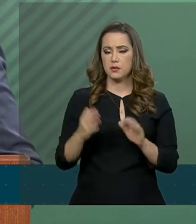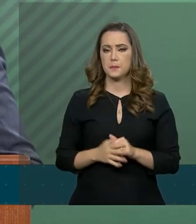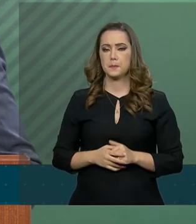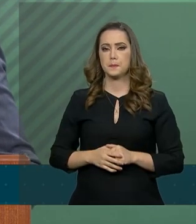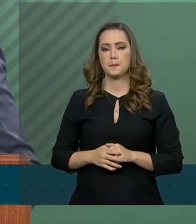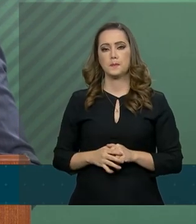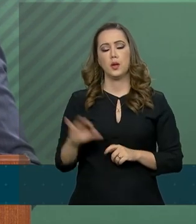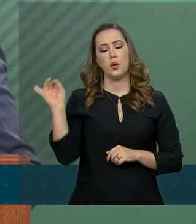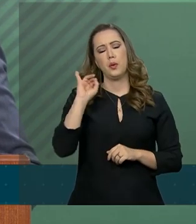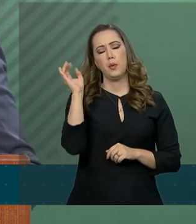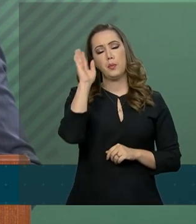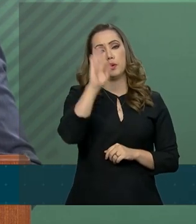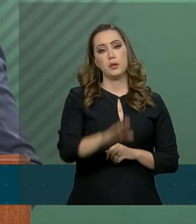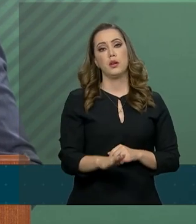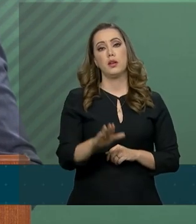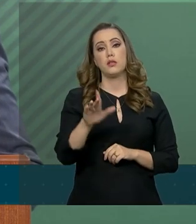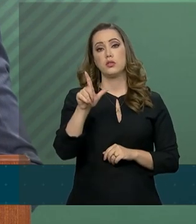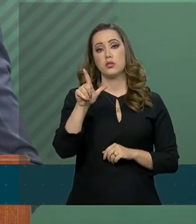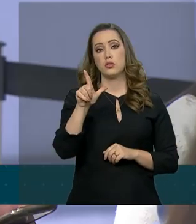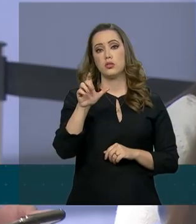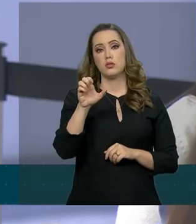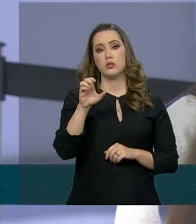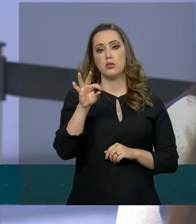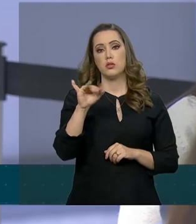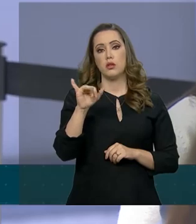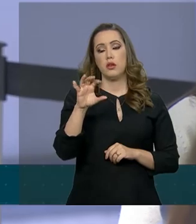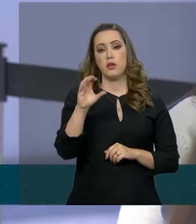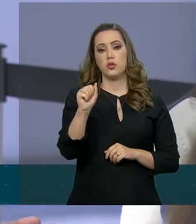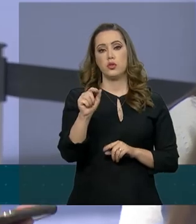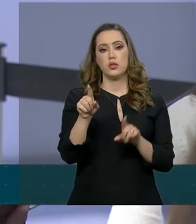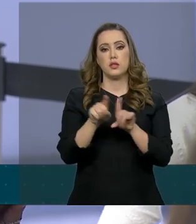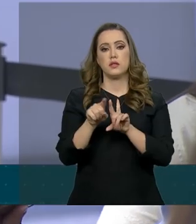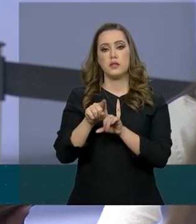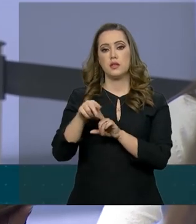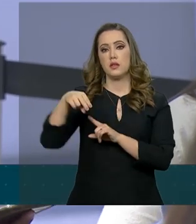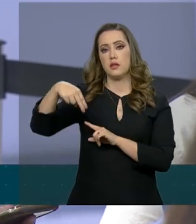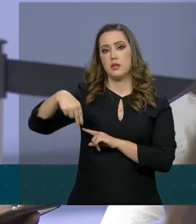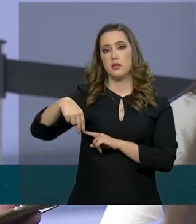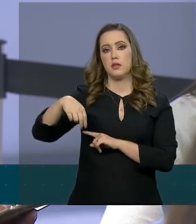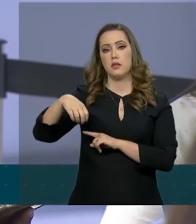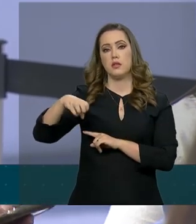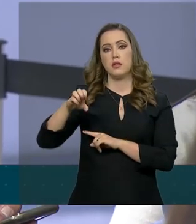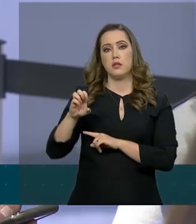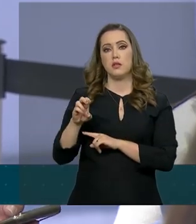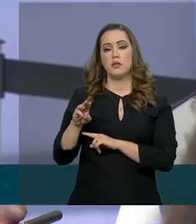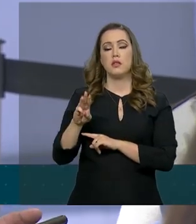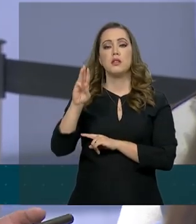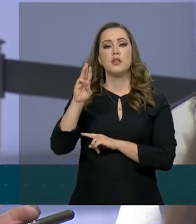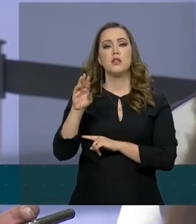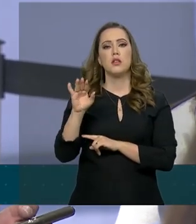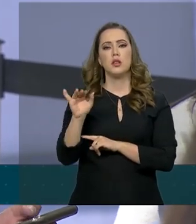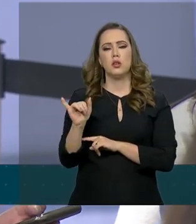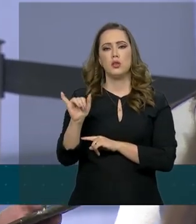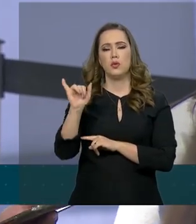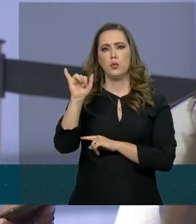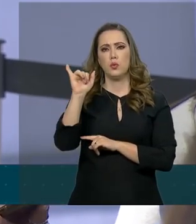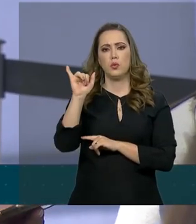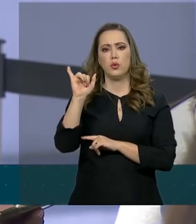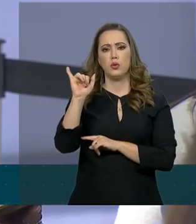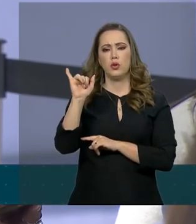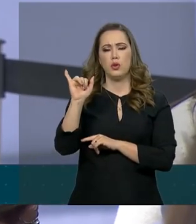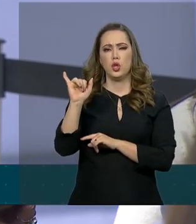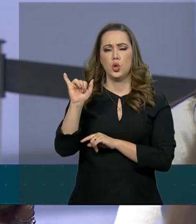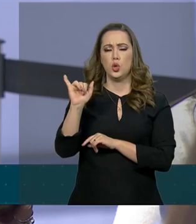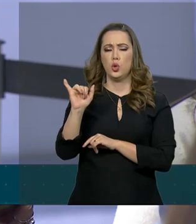Porta-voz, boa tarde. Letícia Casado, The New York Times. Tudo bom, Letícia. Tudo bom. A gente tem três questões sobre... Fala um pouco mais